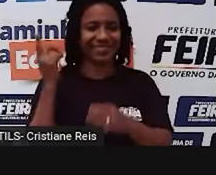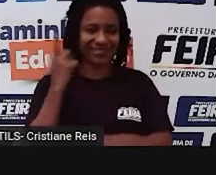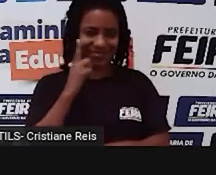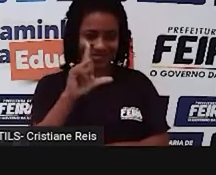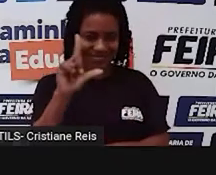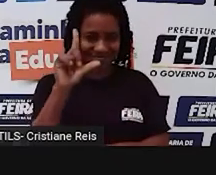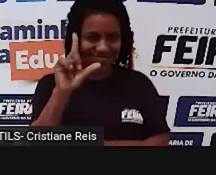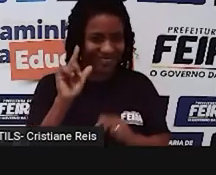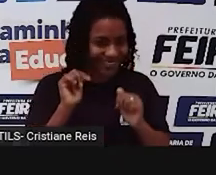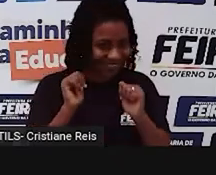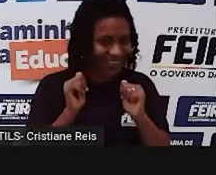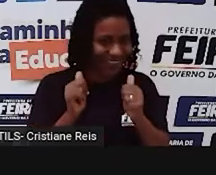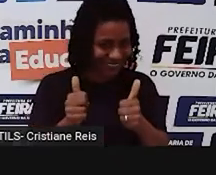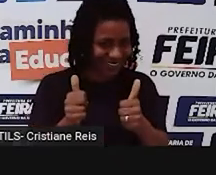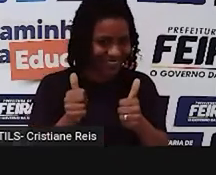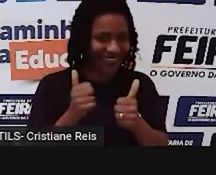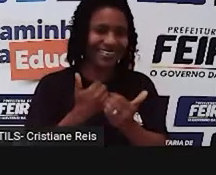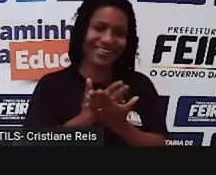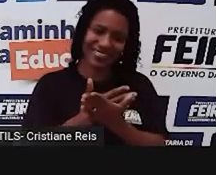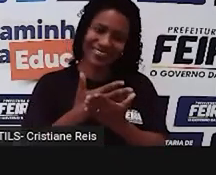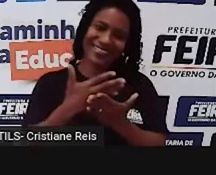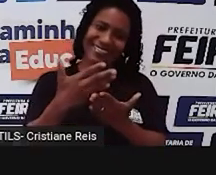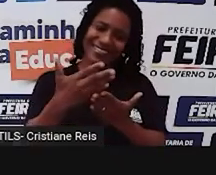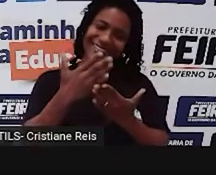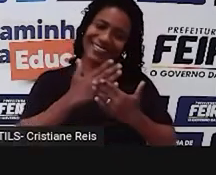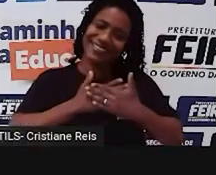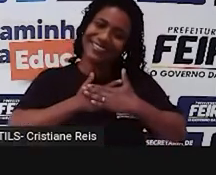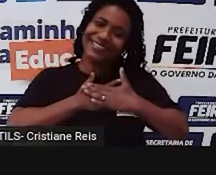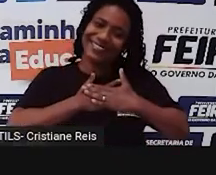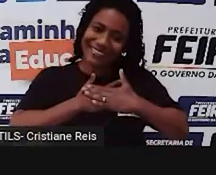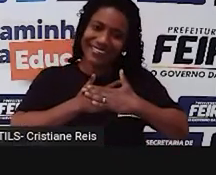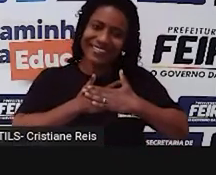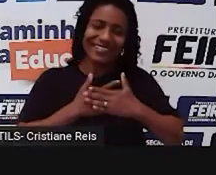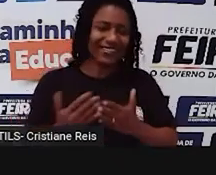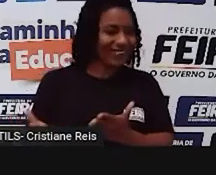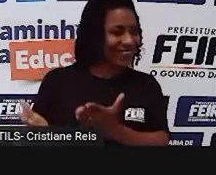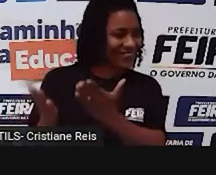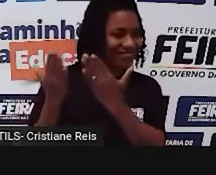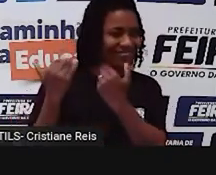hoje com esta mensagem de coração. Let's go!